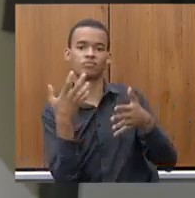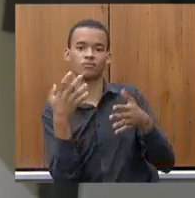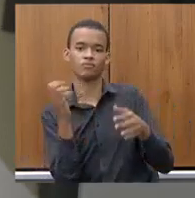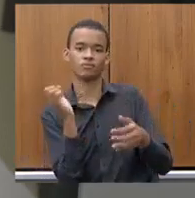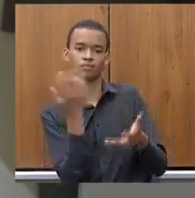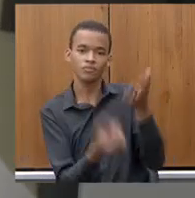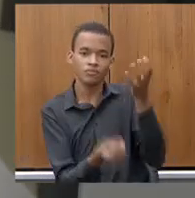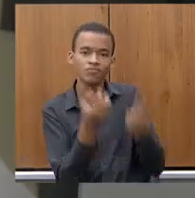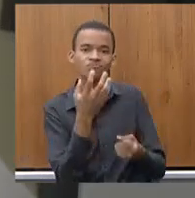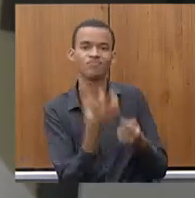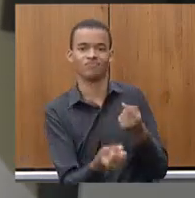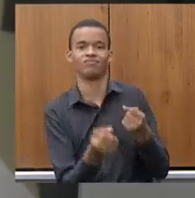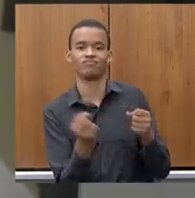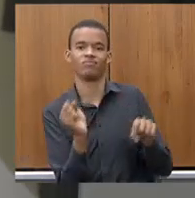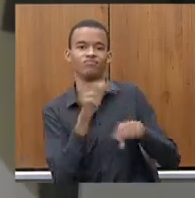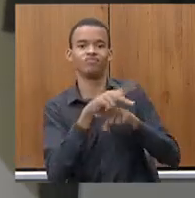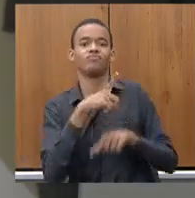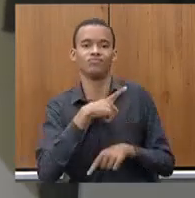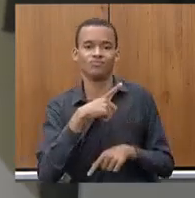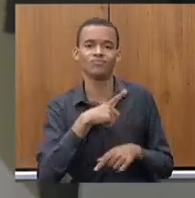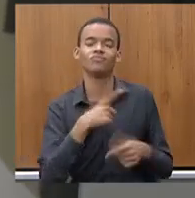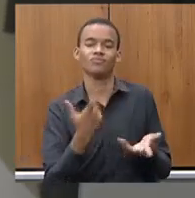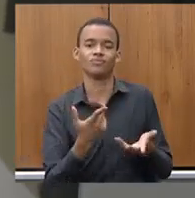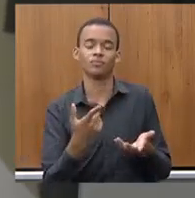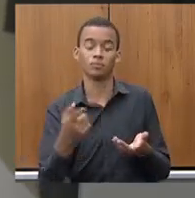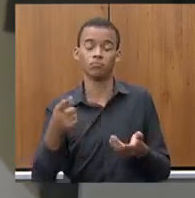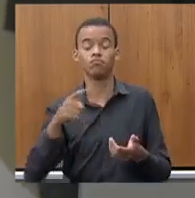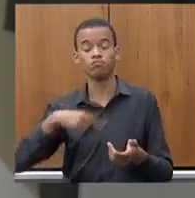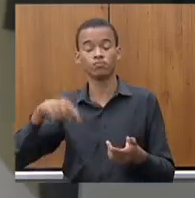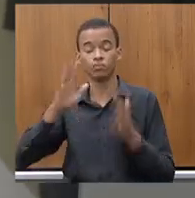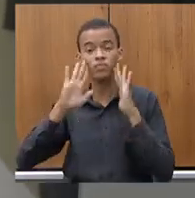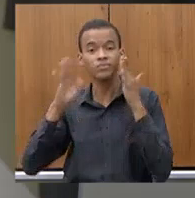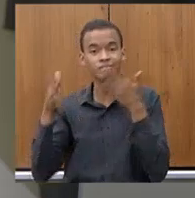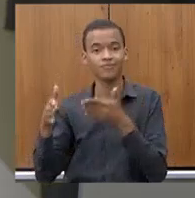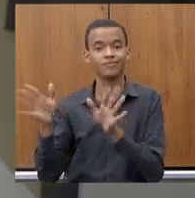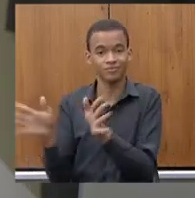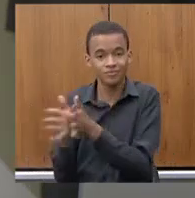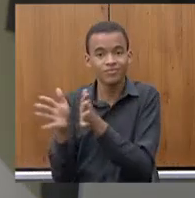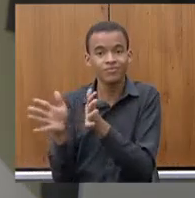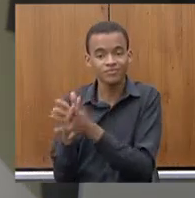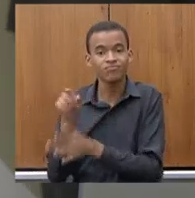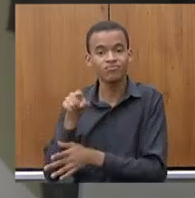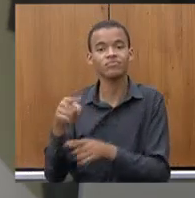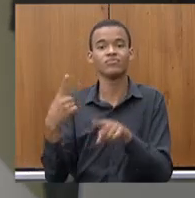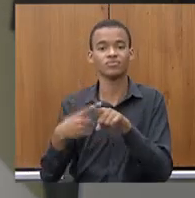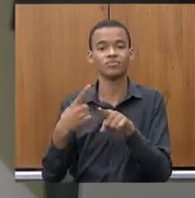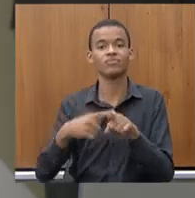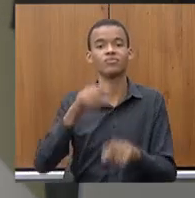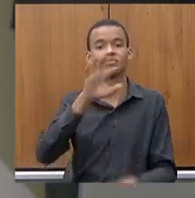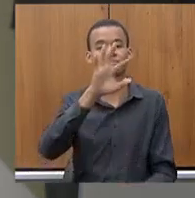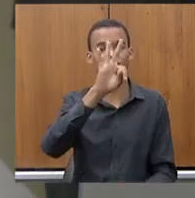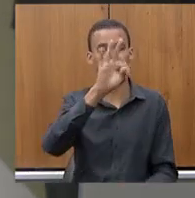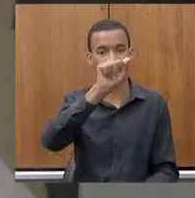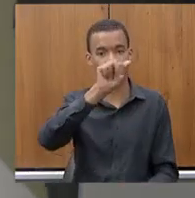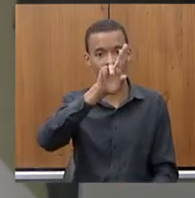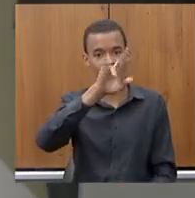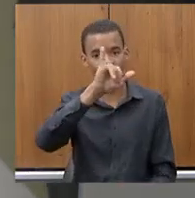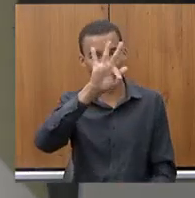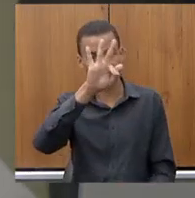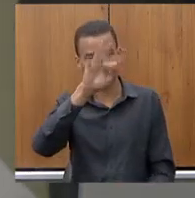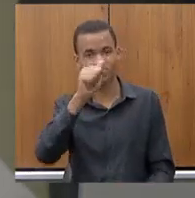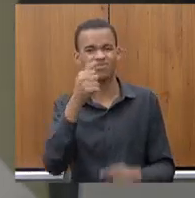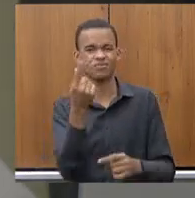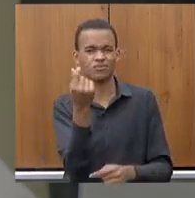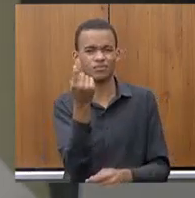focado àqueles que precisam, sim, desse apoio, a tarifa social é um grande avanço. E a gente não sabe